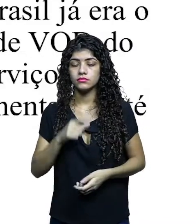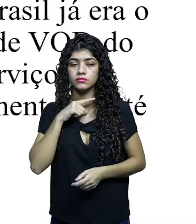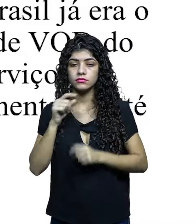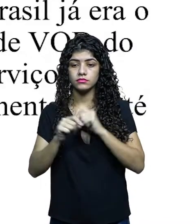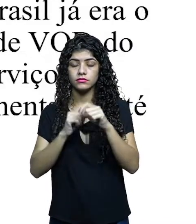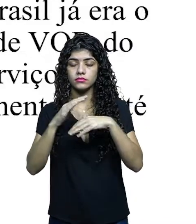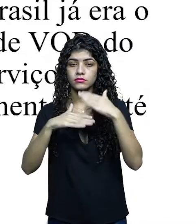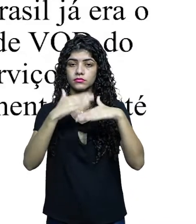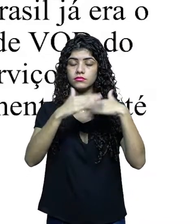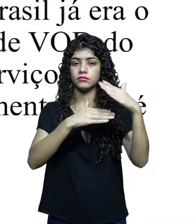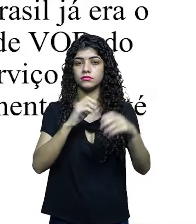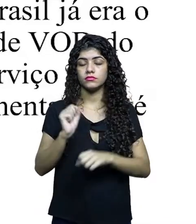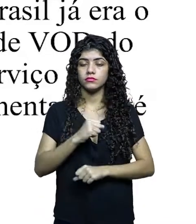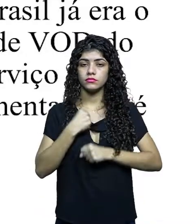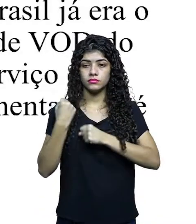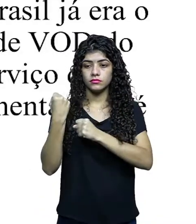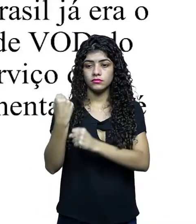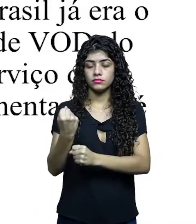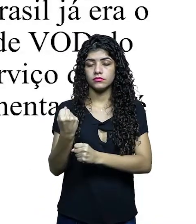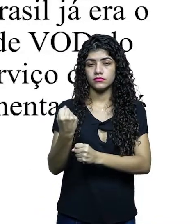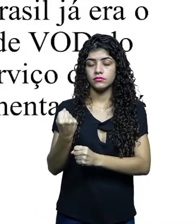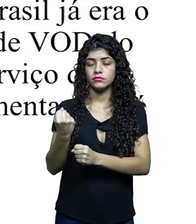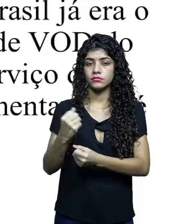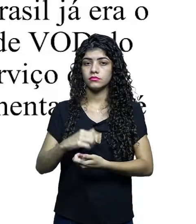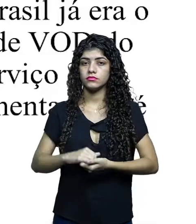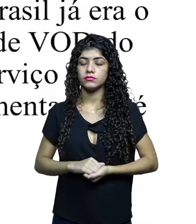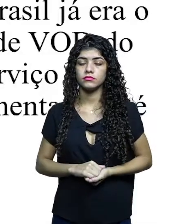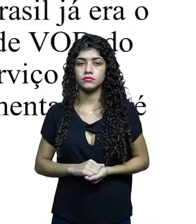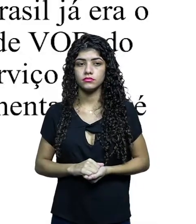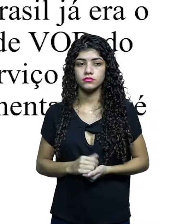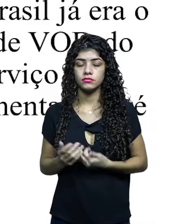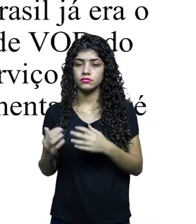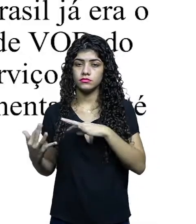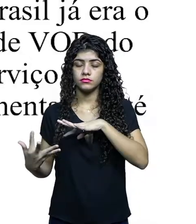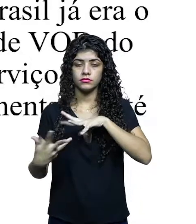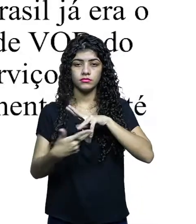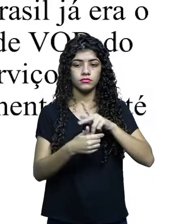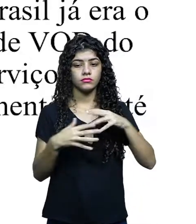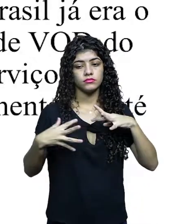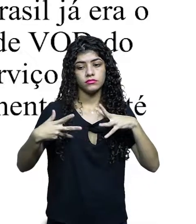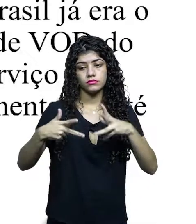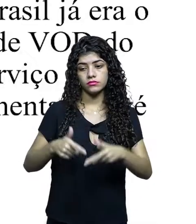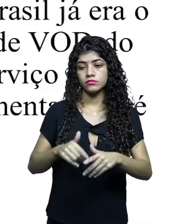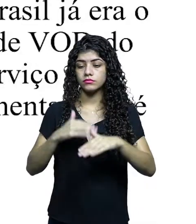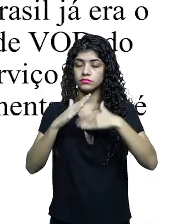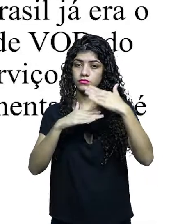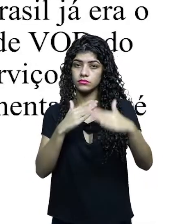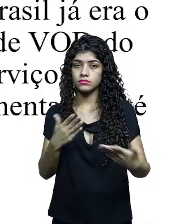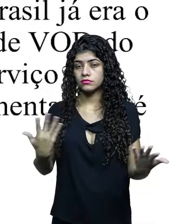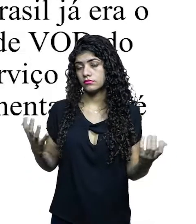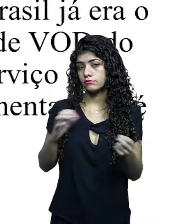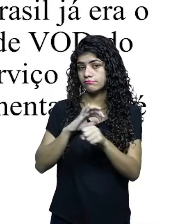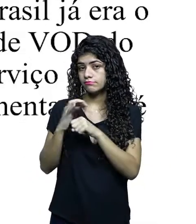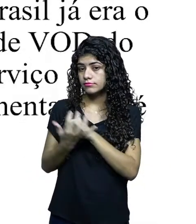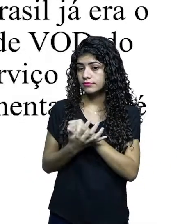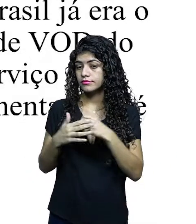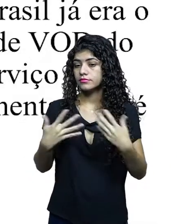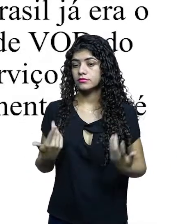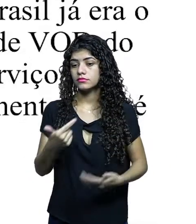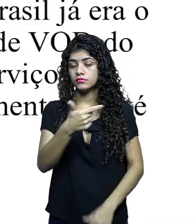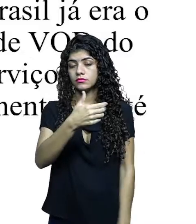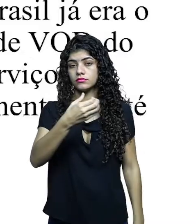Então, ó, houve um crescimento e um fortalecimento das plataformas digitais no mundo inteiro. Óbvio, né? A gente estava em pandemia.